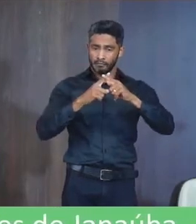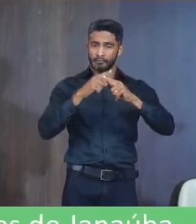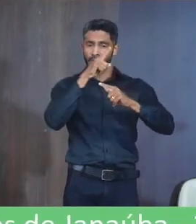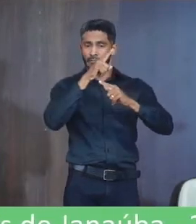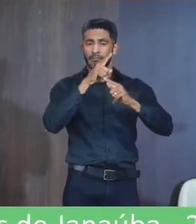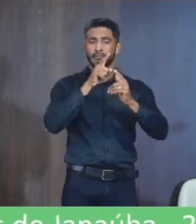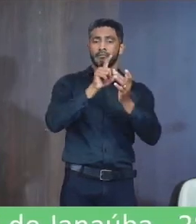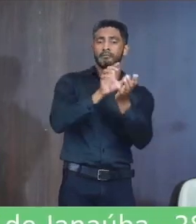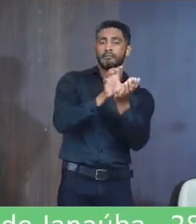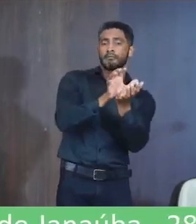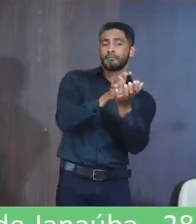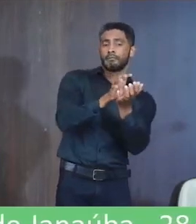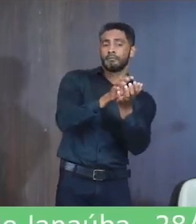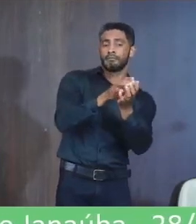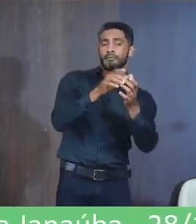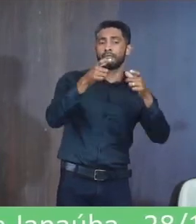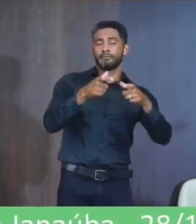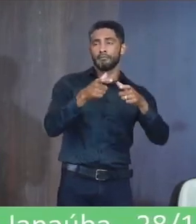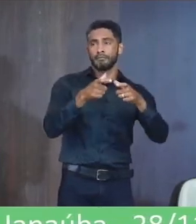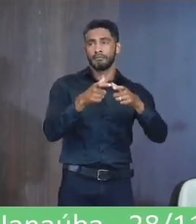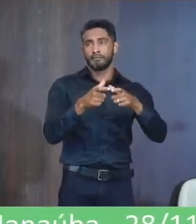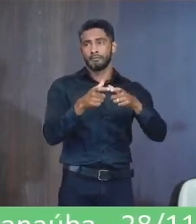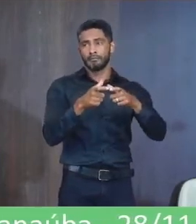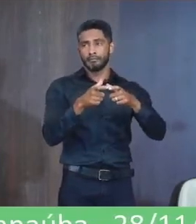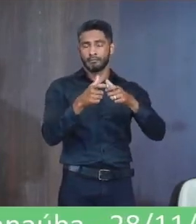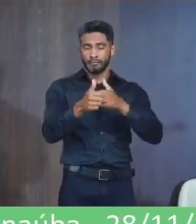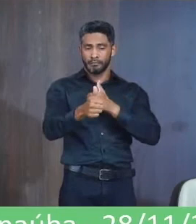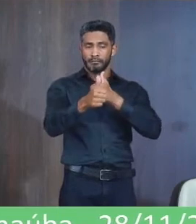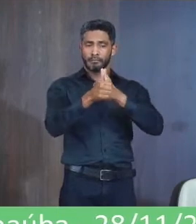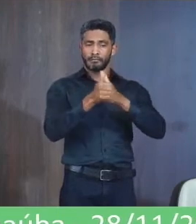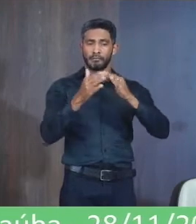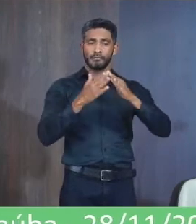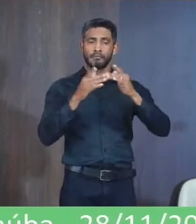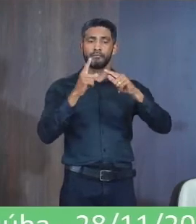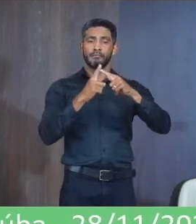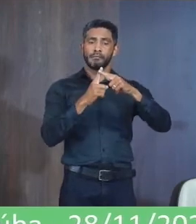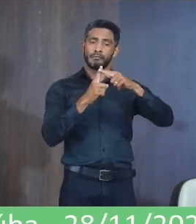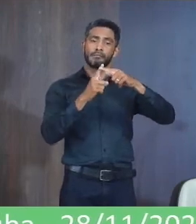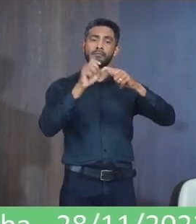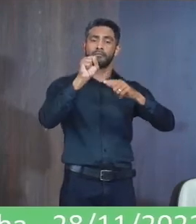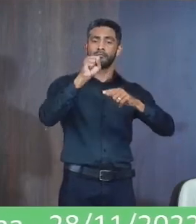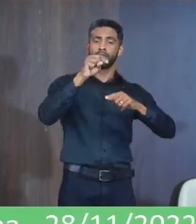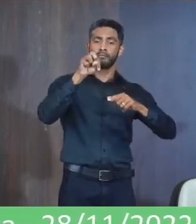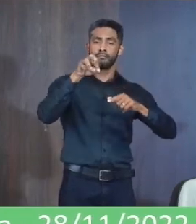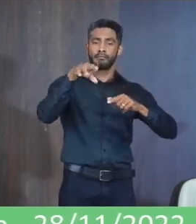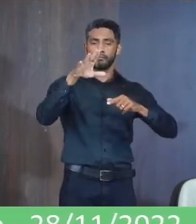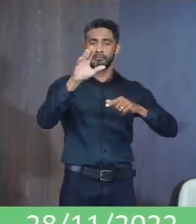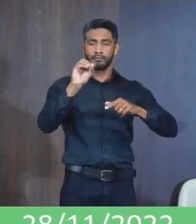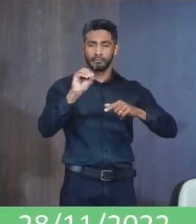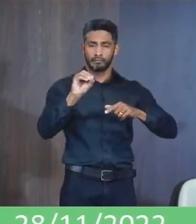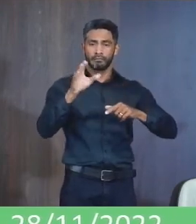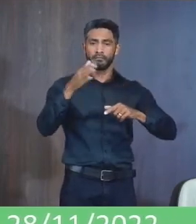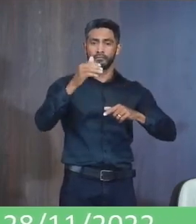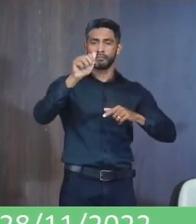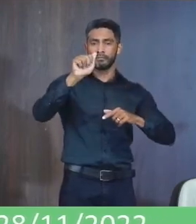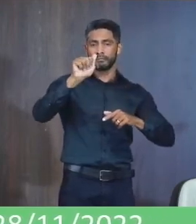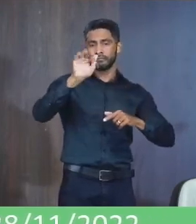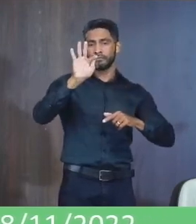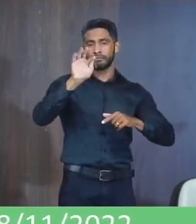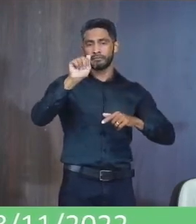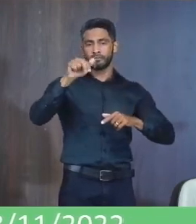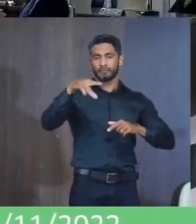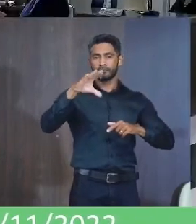Jacarezinho E pertencente A paróquia Santo Afonso A solicitação Proposta Vem no